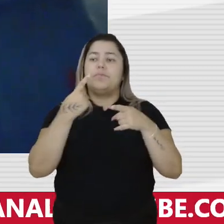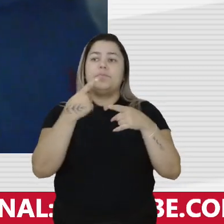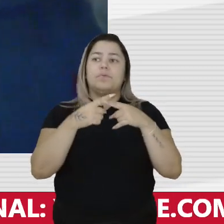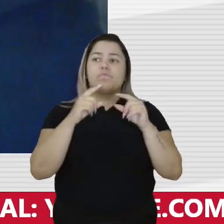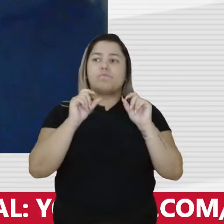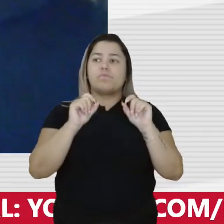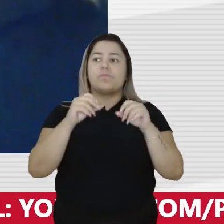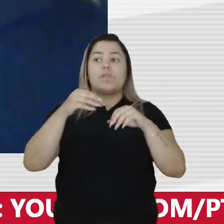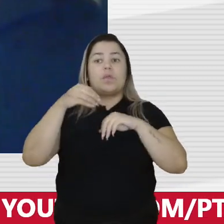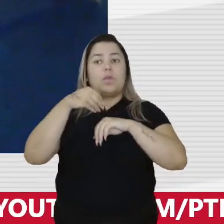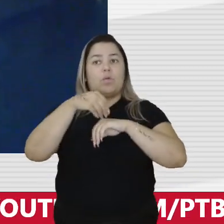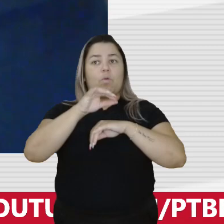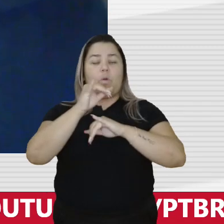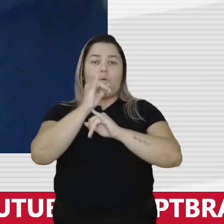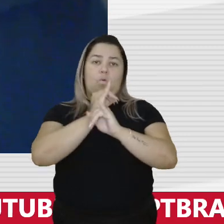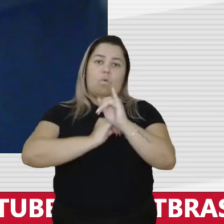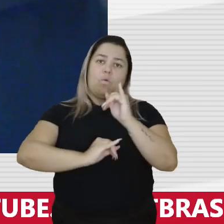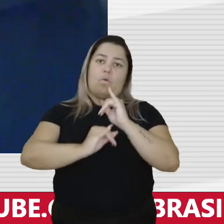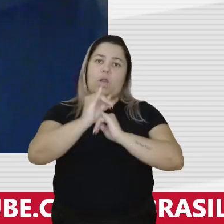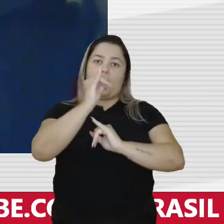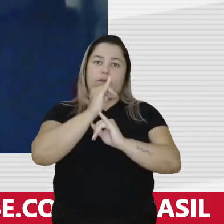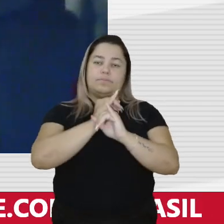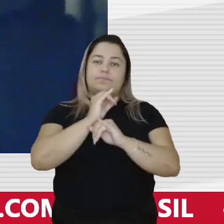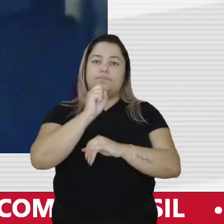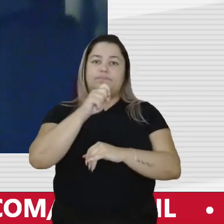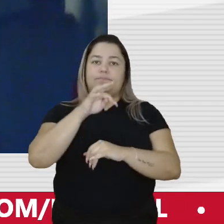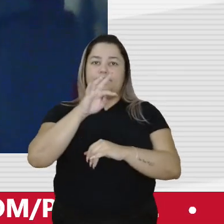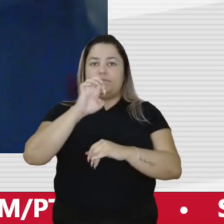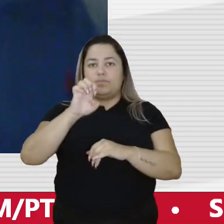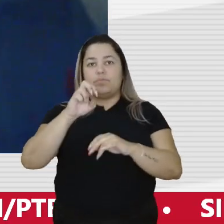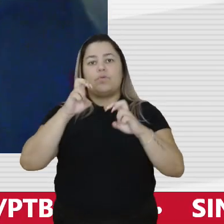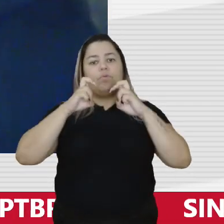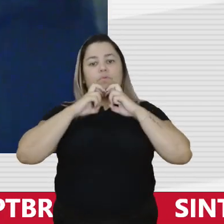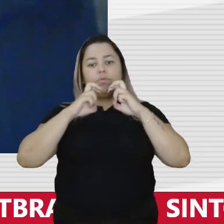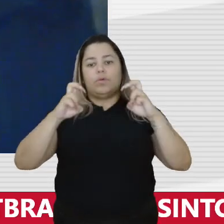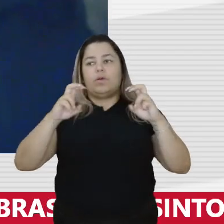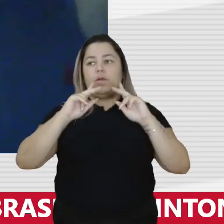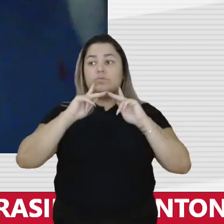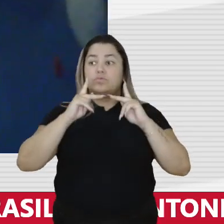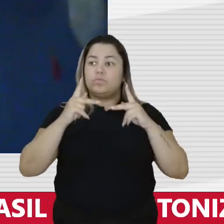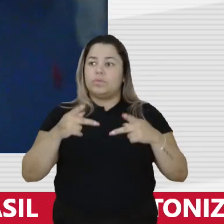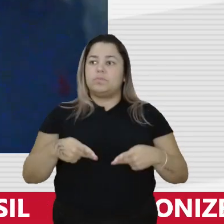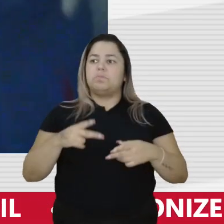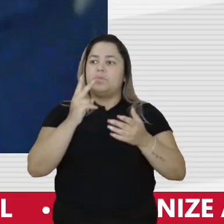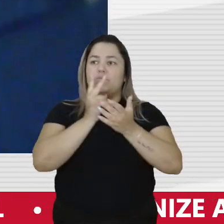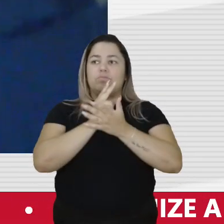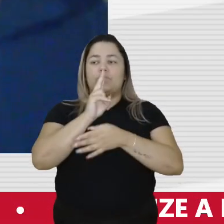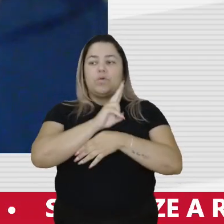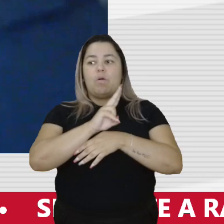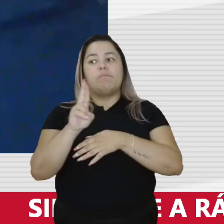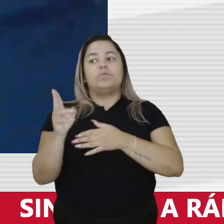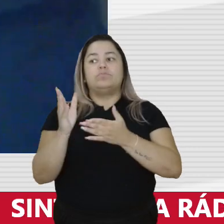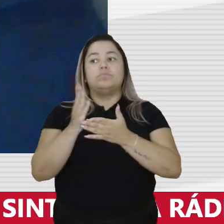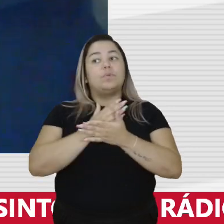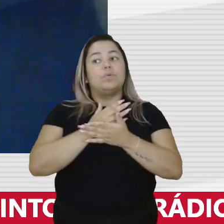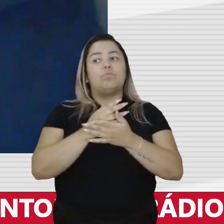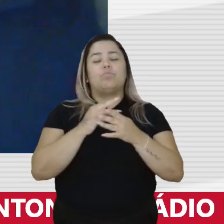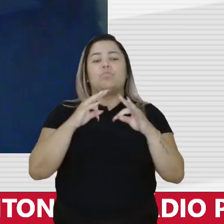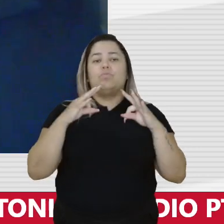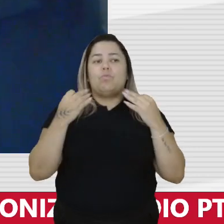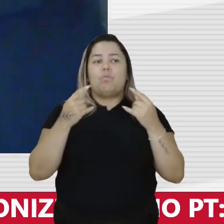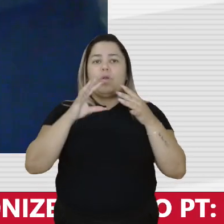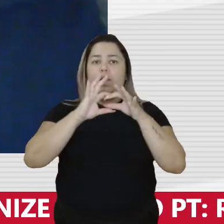vamos lançar um site chamado Voz Humana, mesmo o nome do livro, em que todo esse material estará